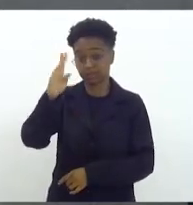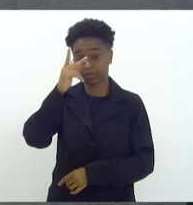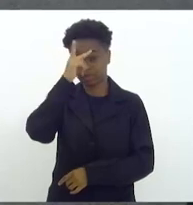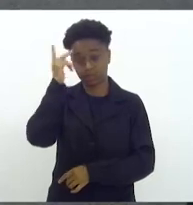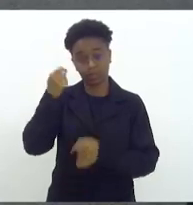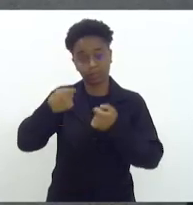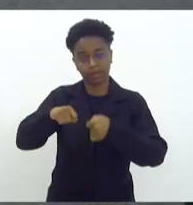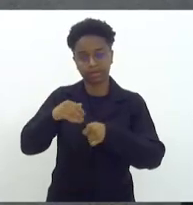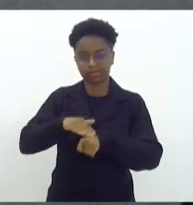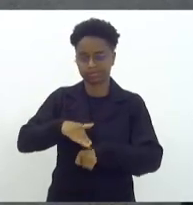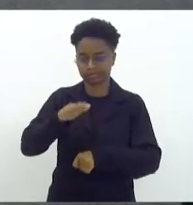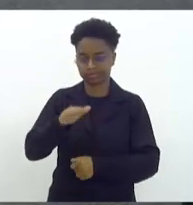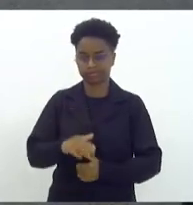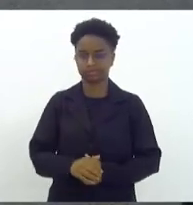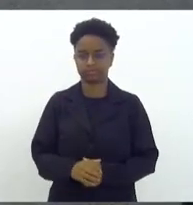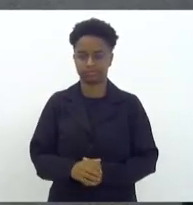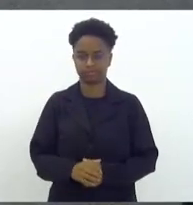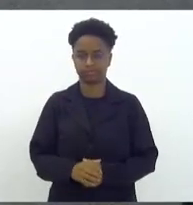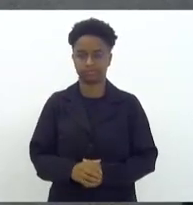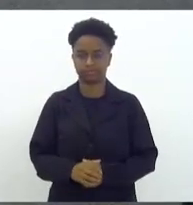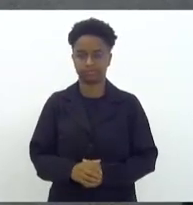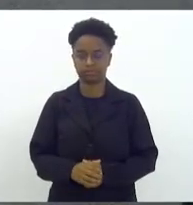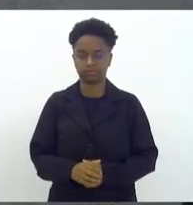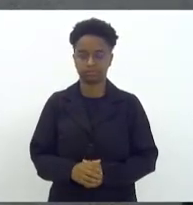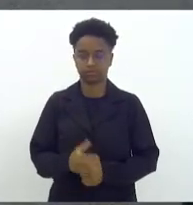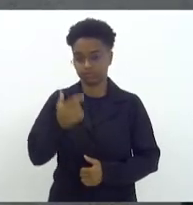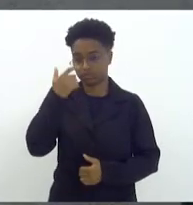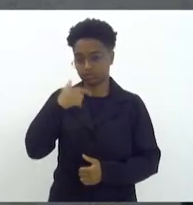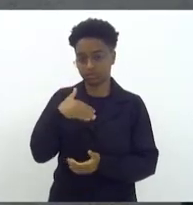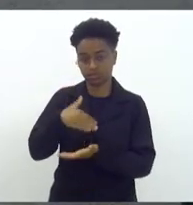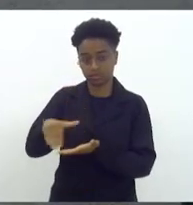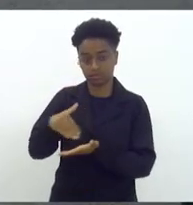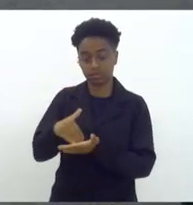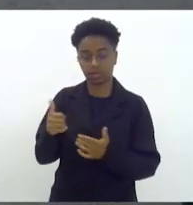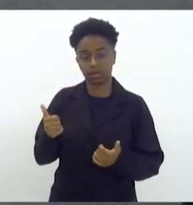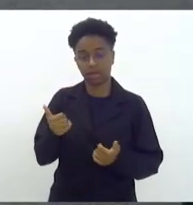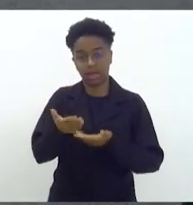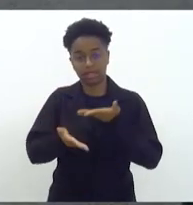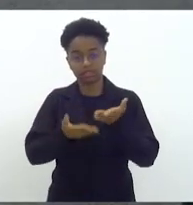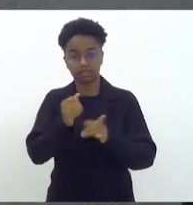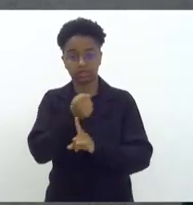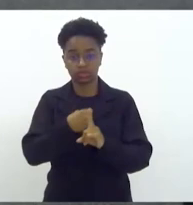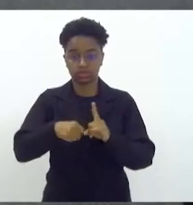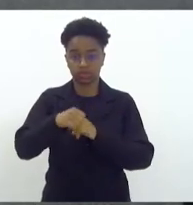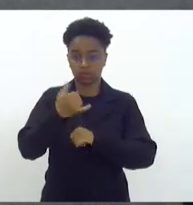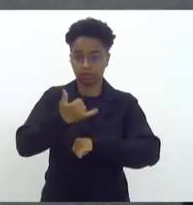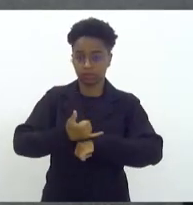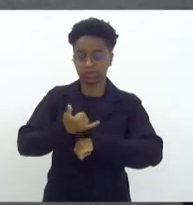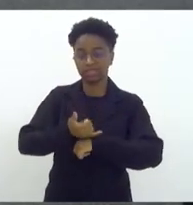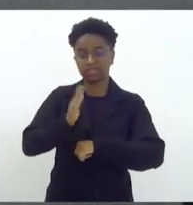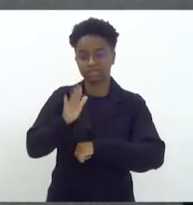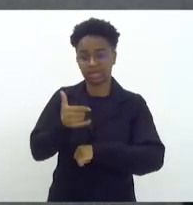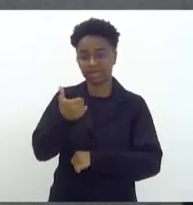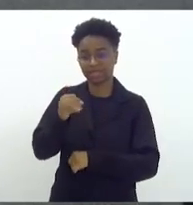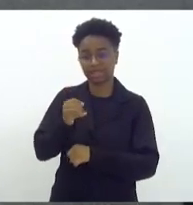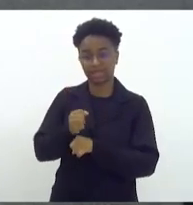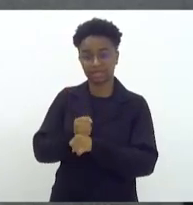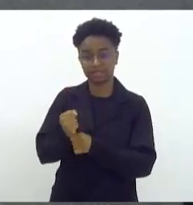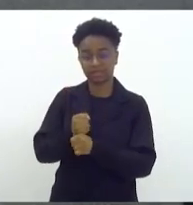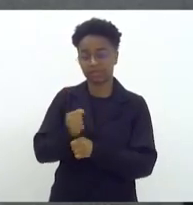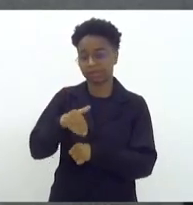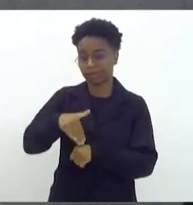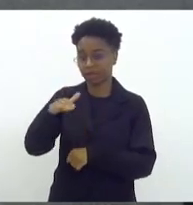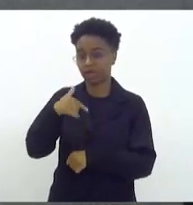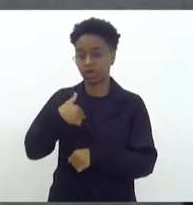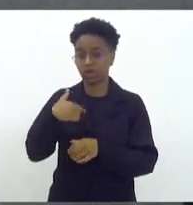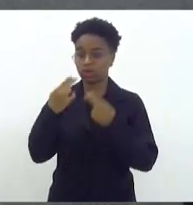necessitados. como secretário de assistência social em volta redonda por mais de uma década, sou testemunha